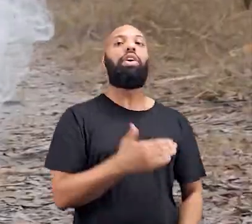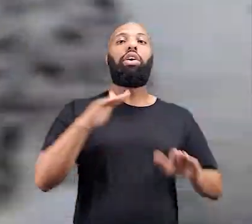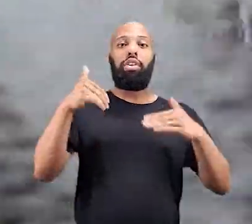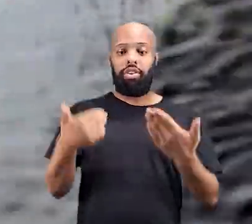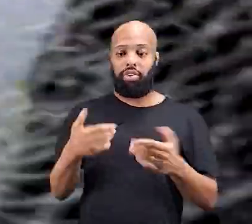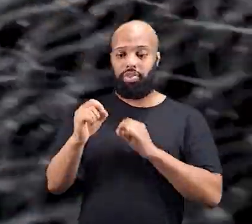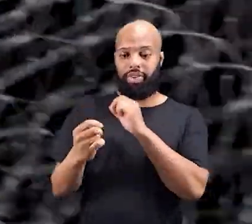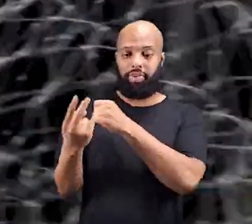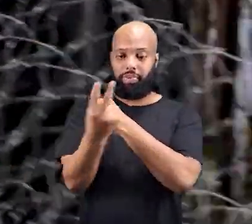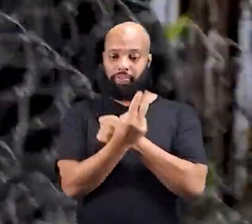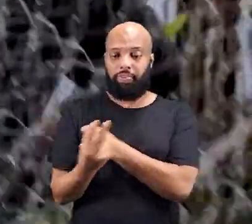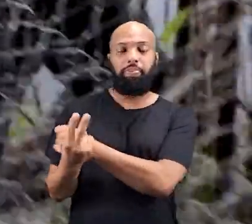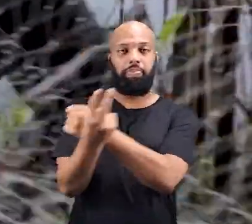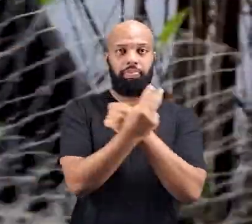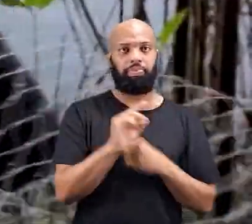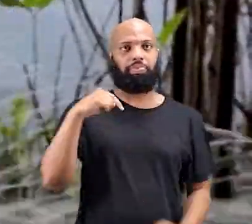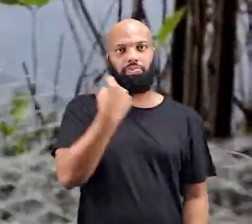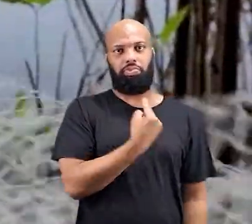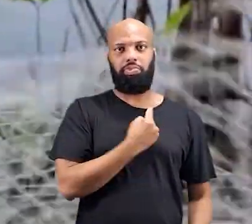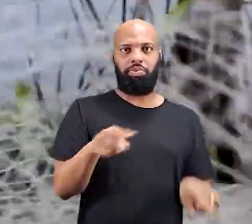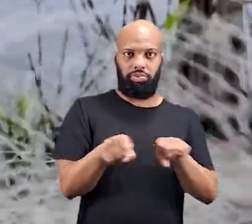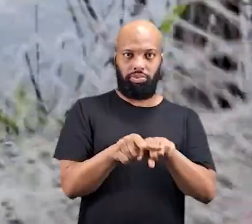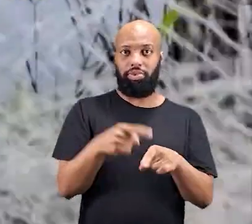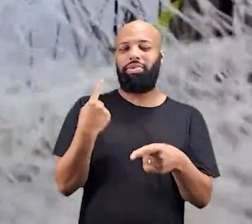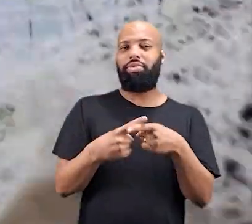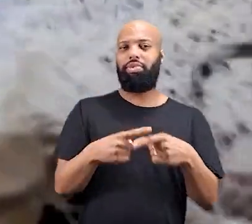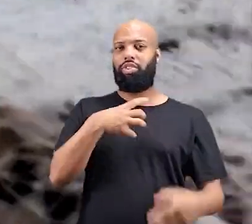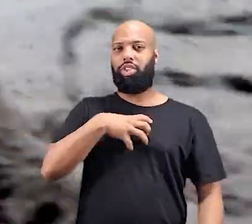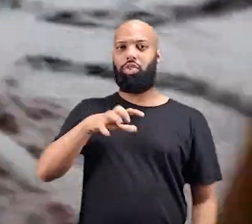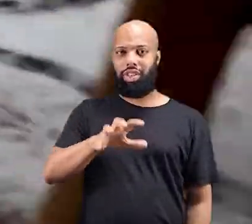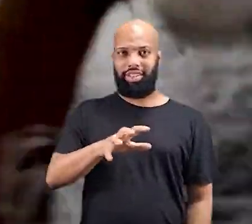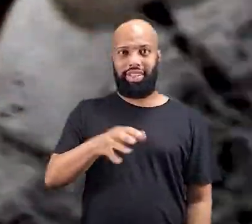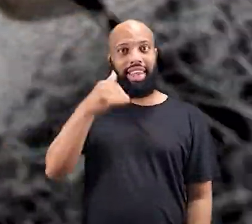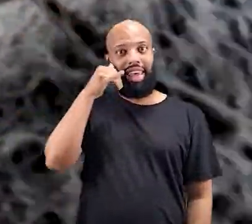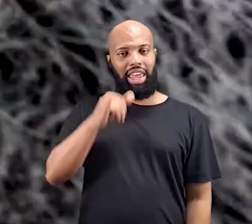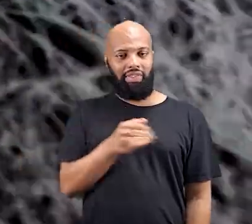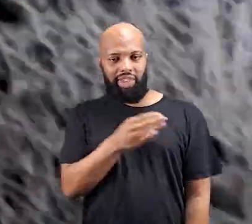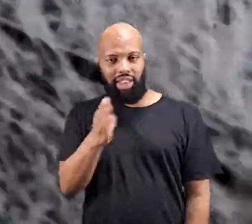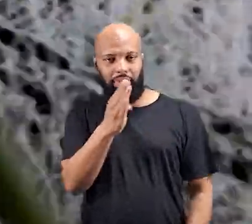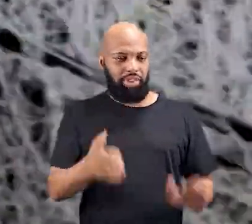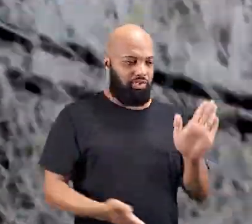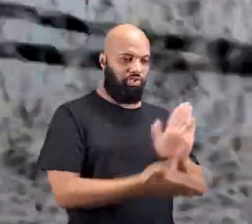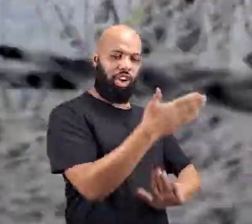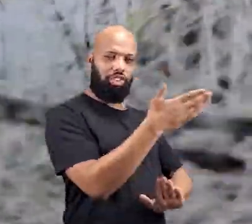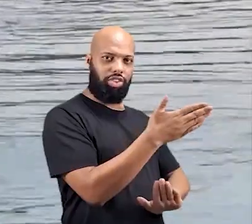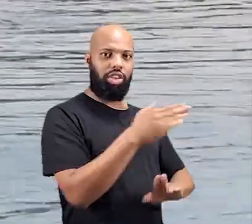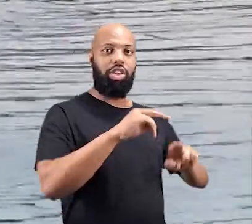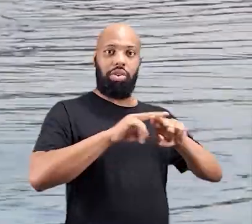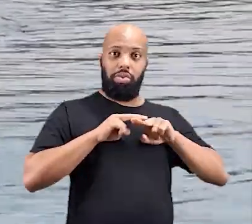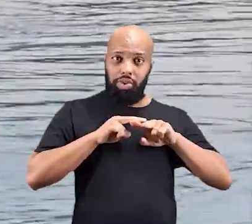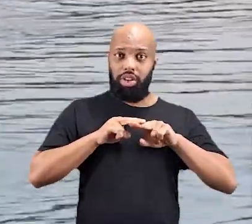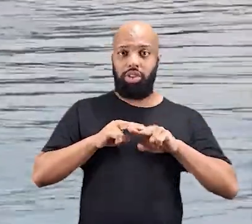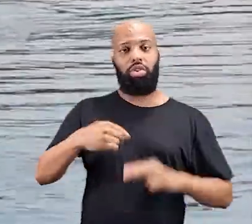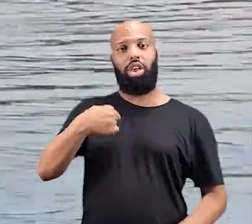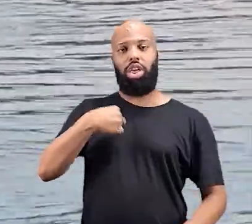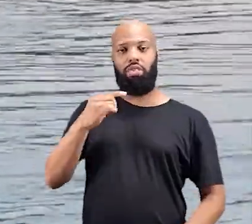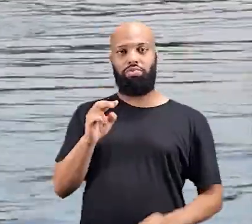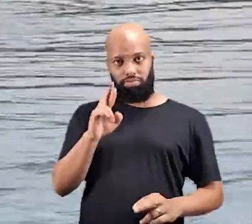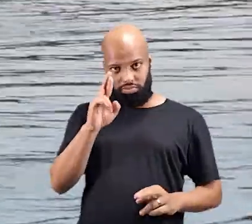que tinha o Pajé, eu como responsável, né? Ia lá, pedia para rezar, para não acontecer nada.